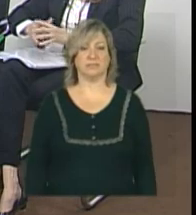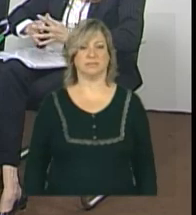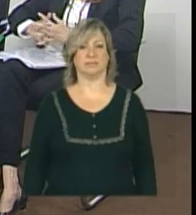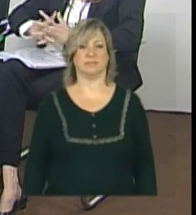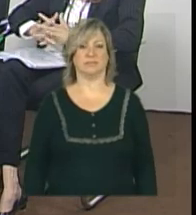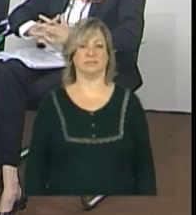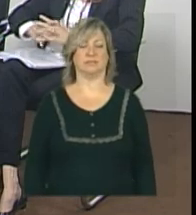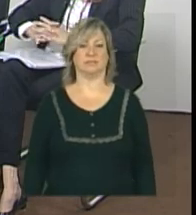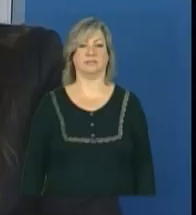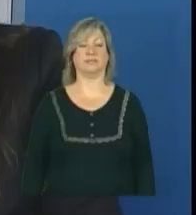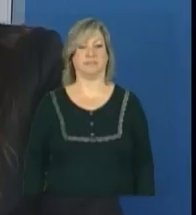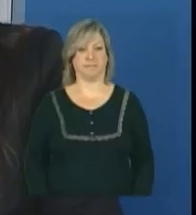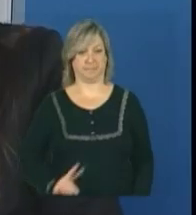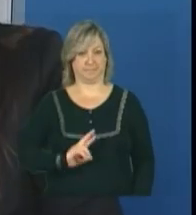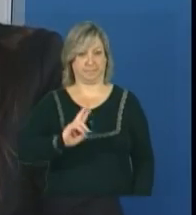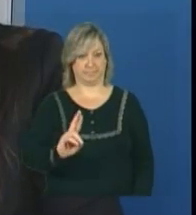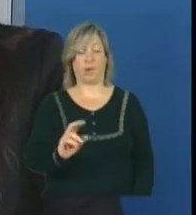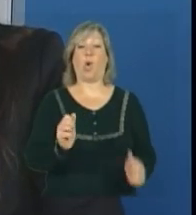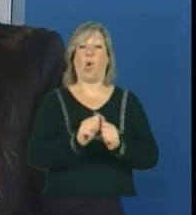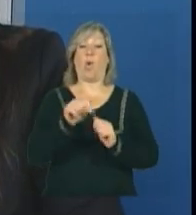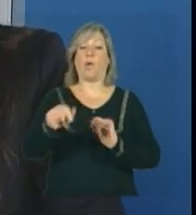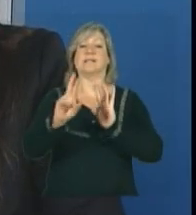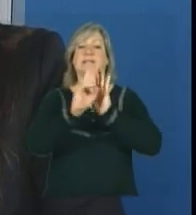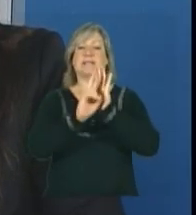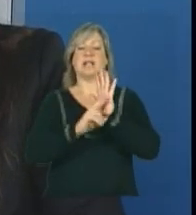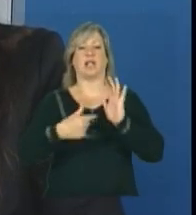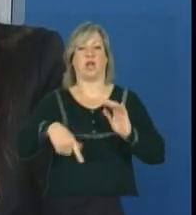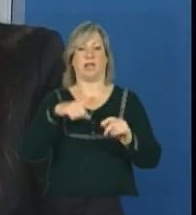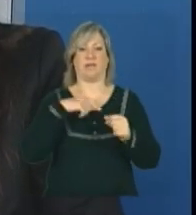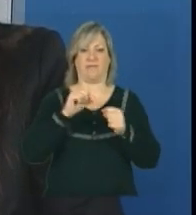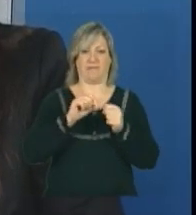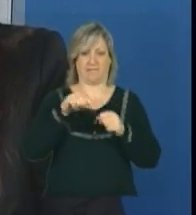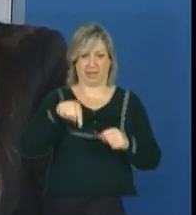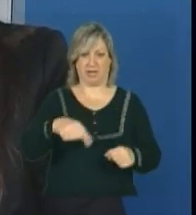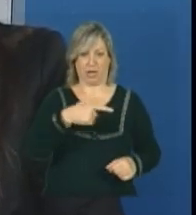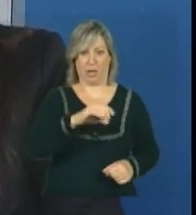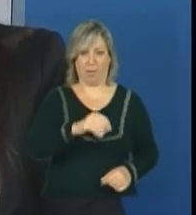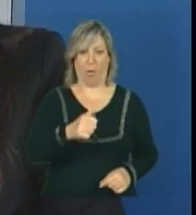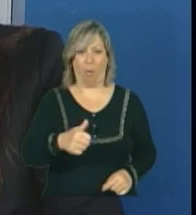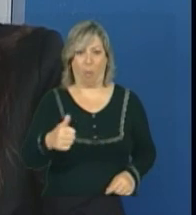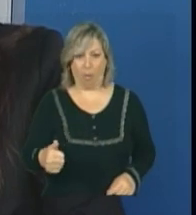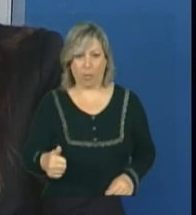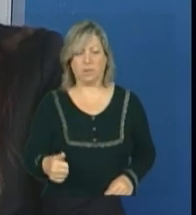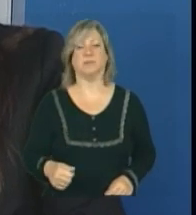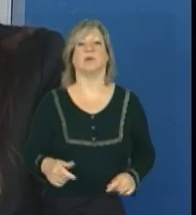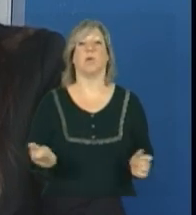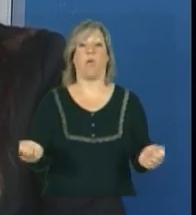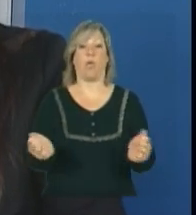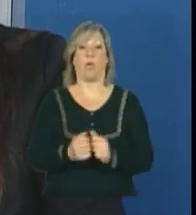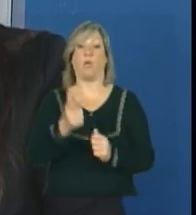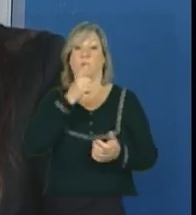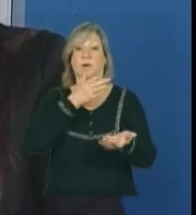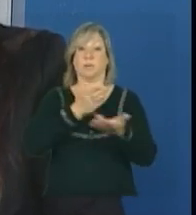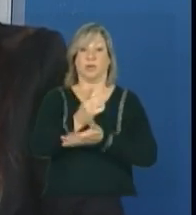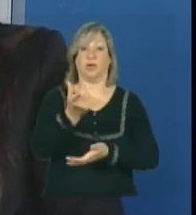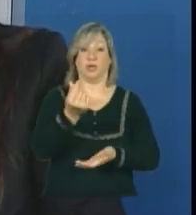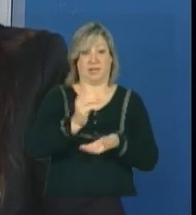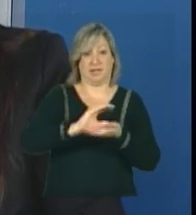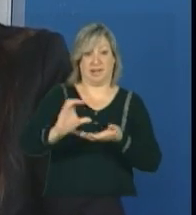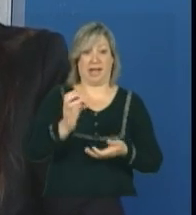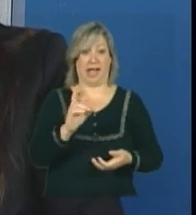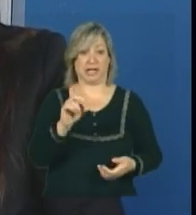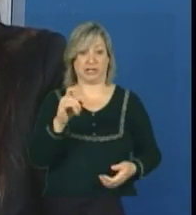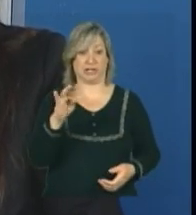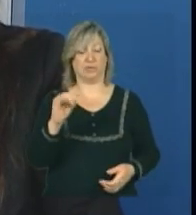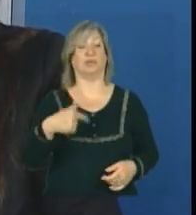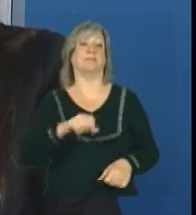Com esse critério que nós estamos estabelecendo esse ano, e agora com a aprovação do crédito, porque nós estávamos dependendo da